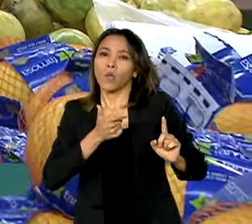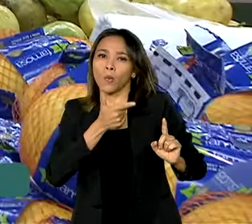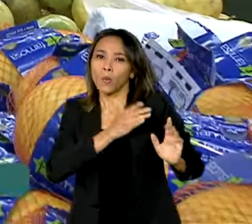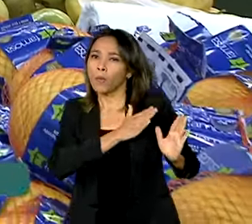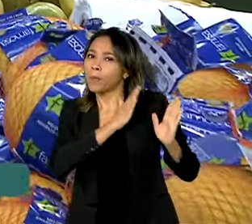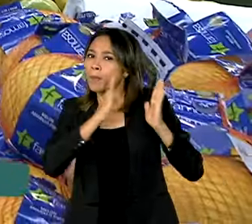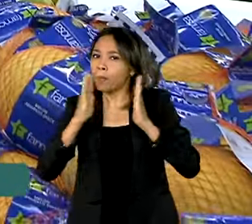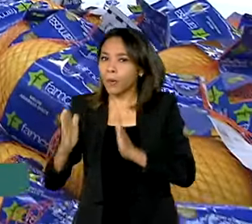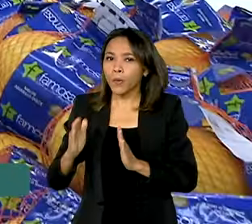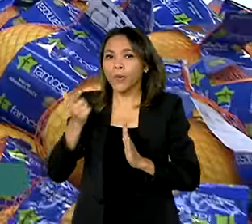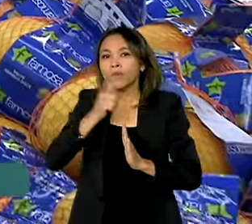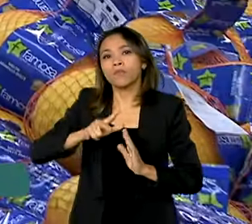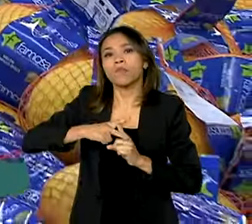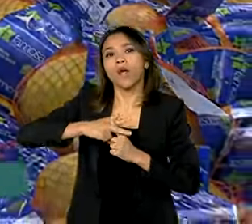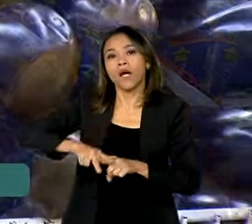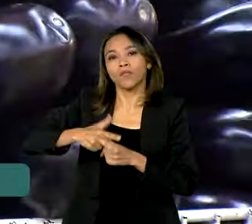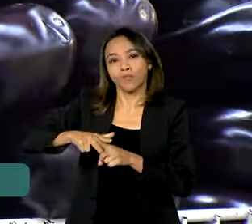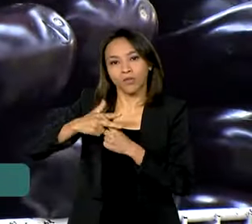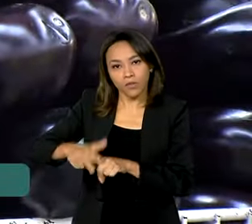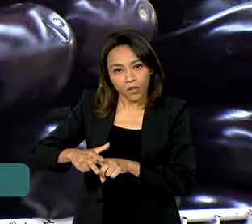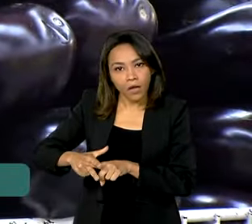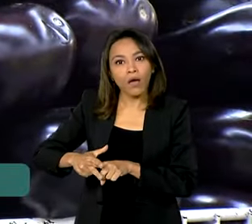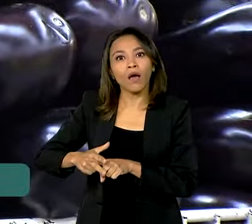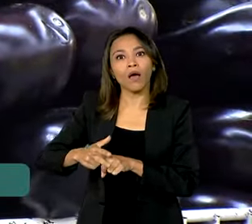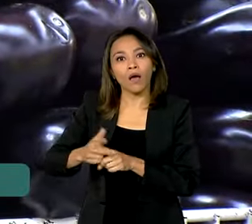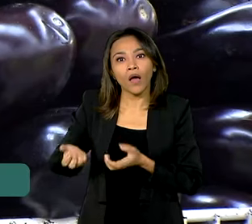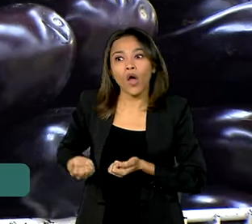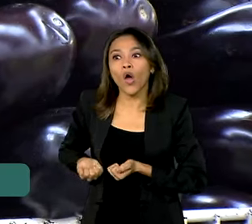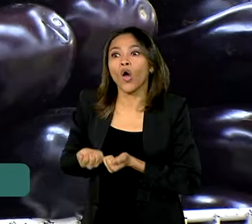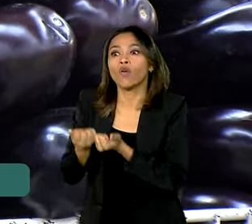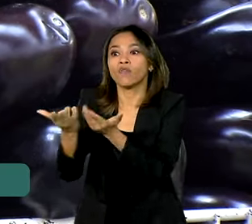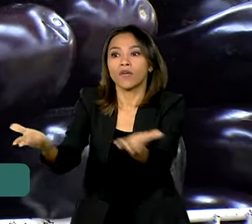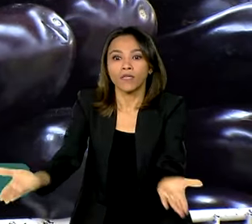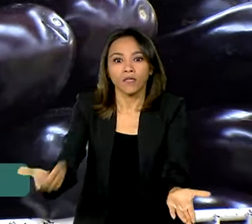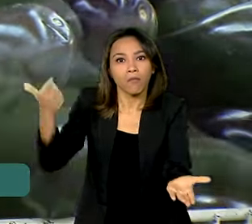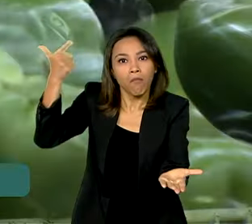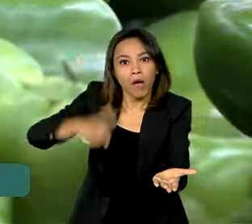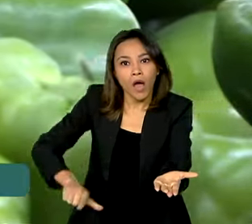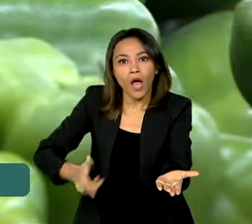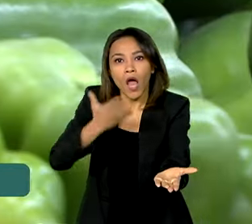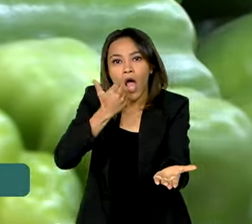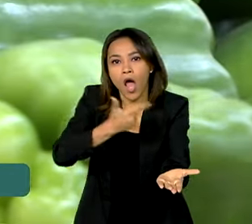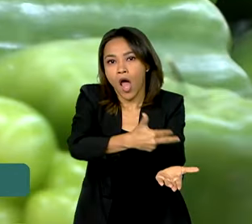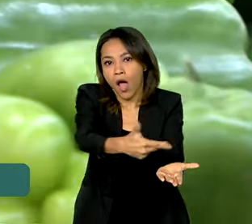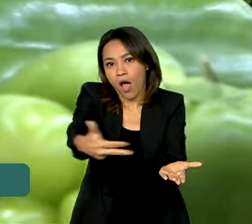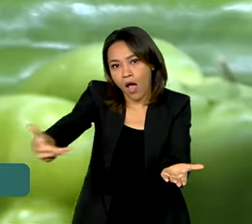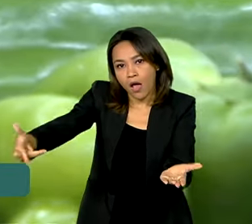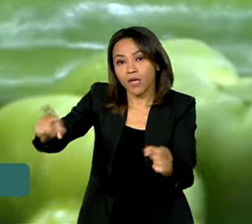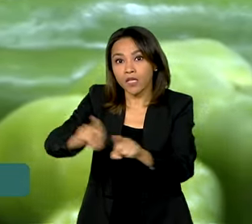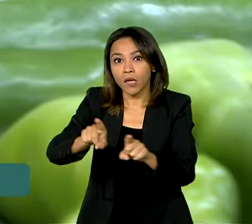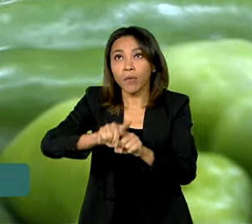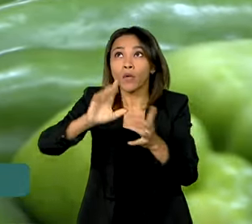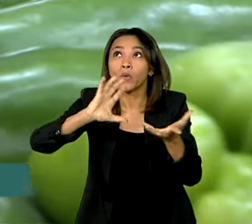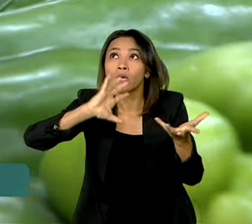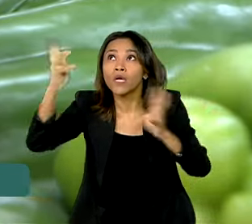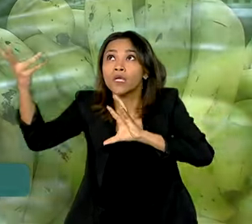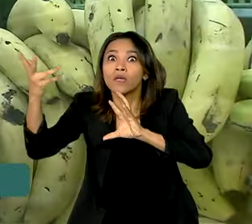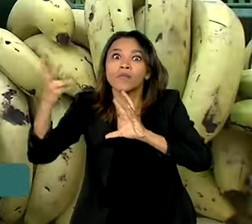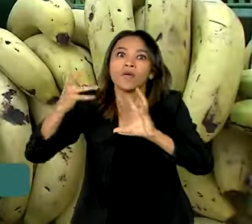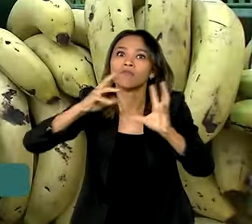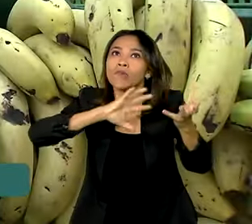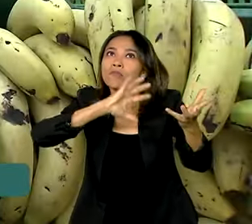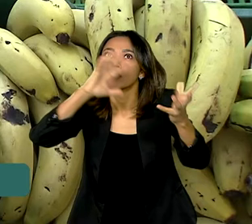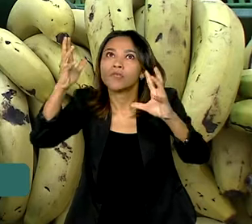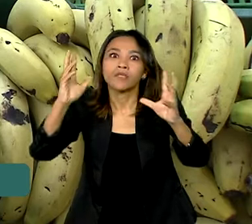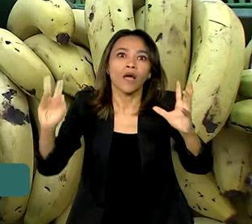um ajuste, digamos assim, entre a oferta de alimentos e esse ajuste climático. Ou seja, a gente está com